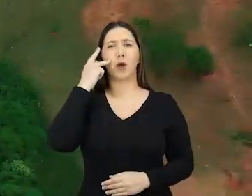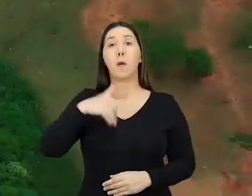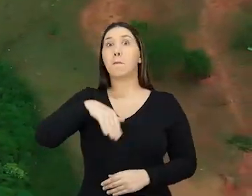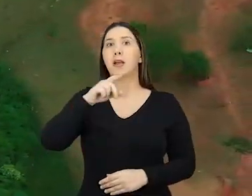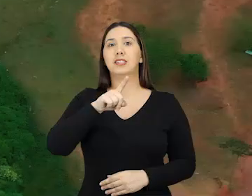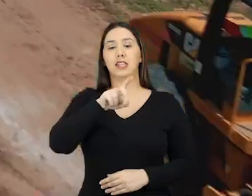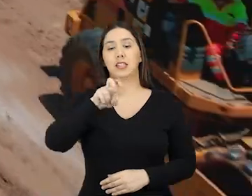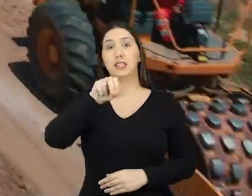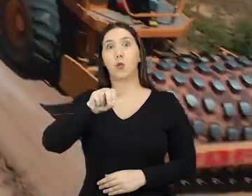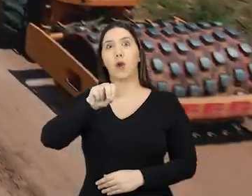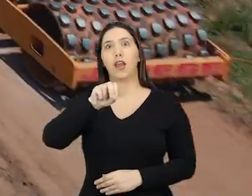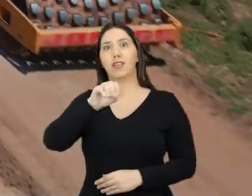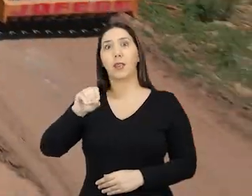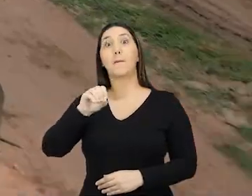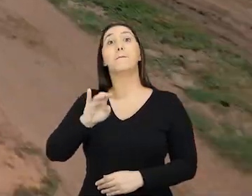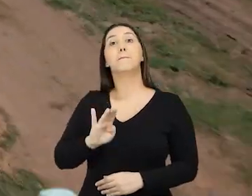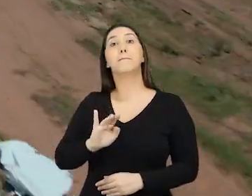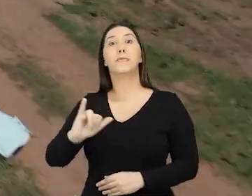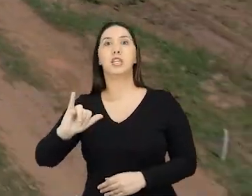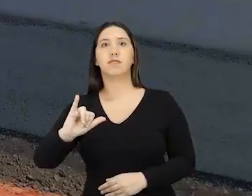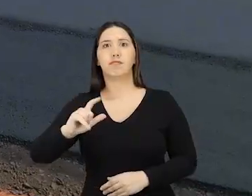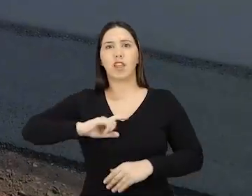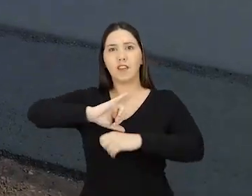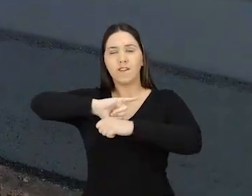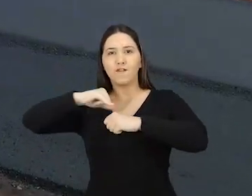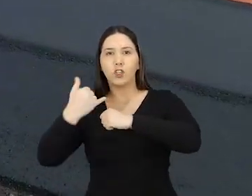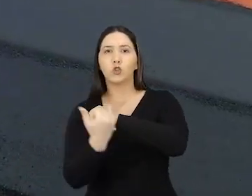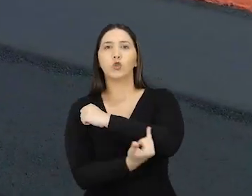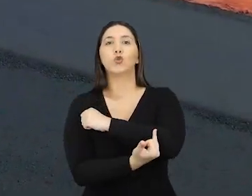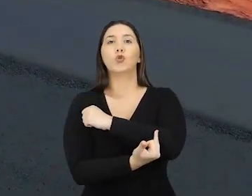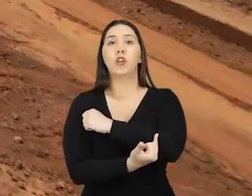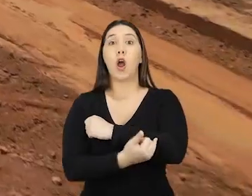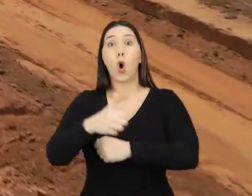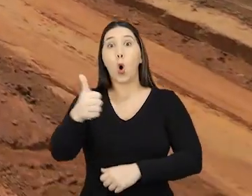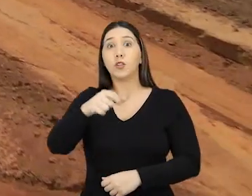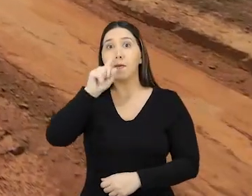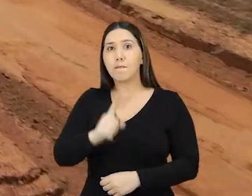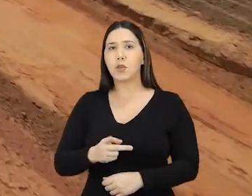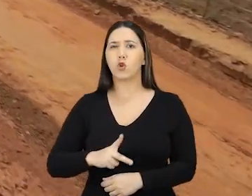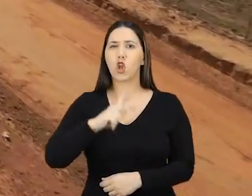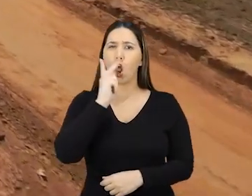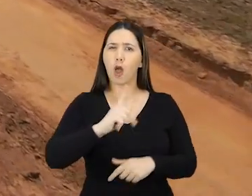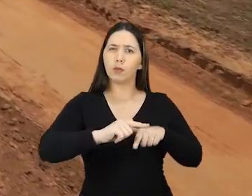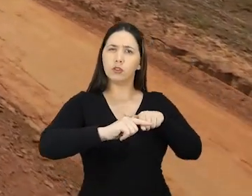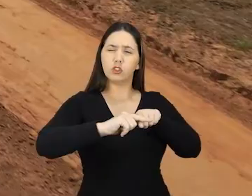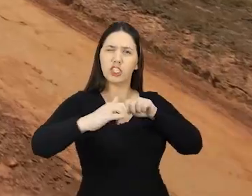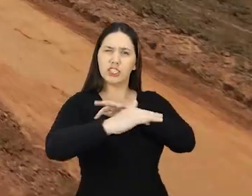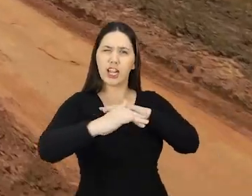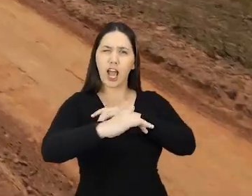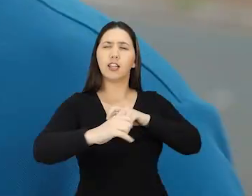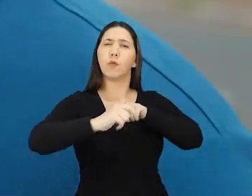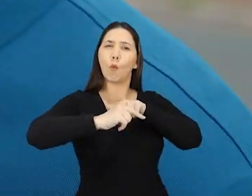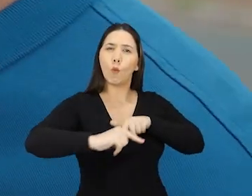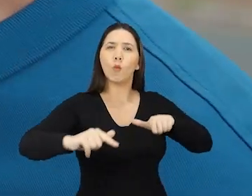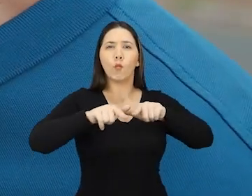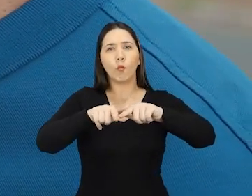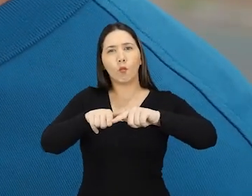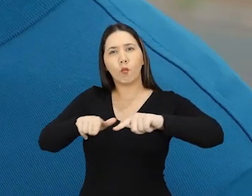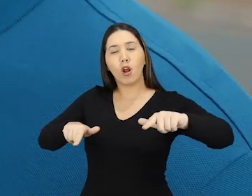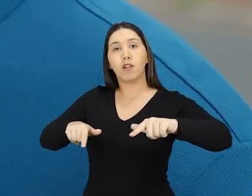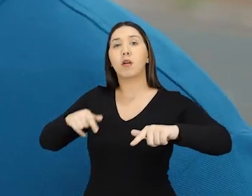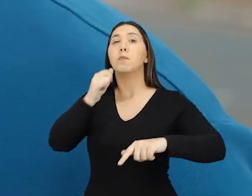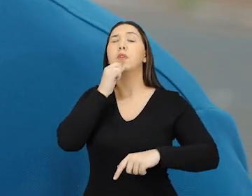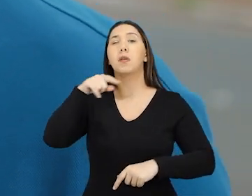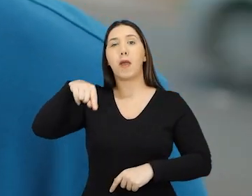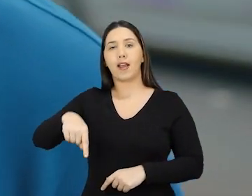50 bilhões de reais sendo investidos em infraestrutura. Nós estamos fazendo 11.500 quilômetros de estradas vicinais, como essa daqui,